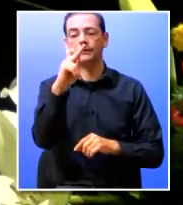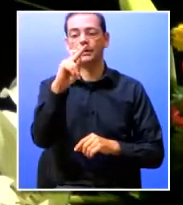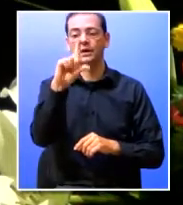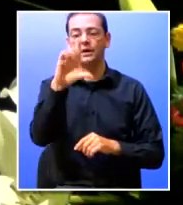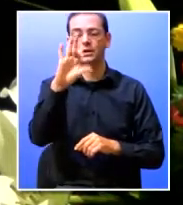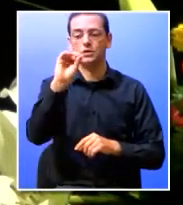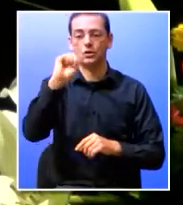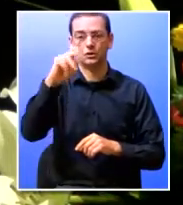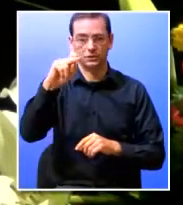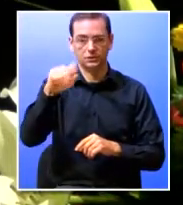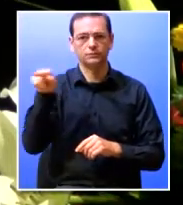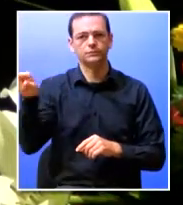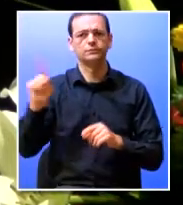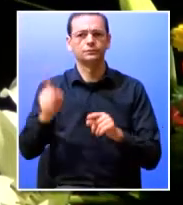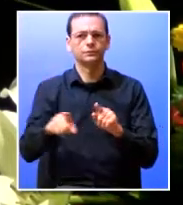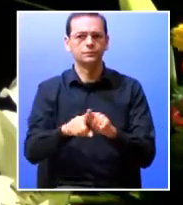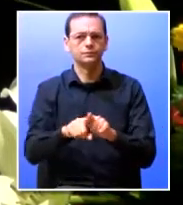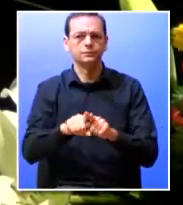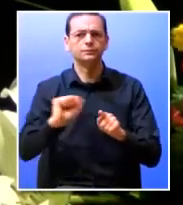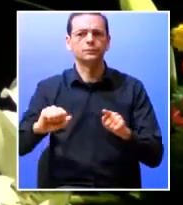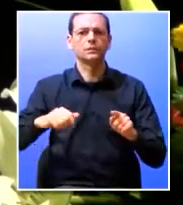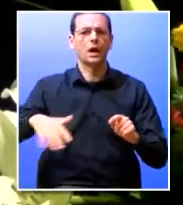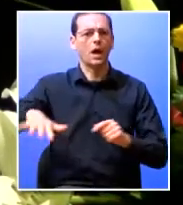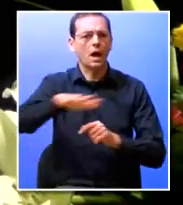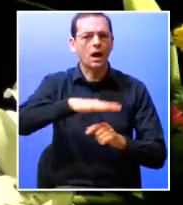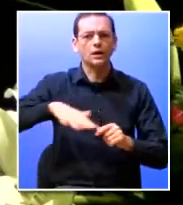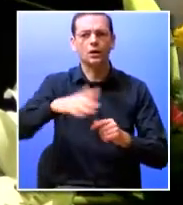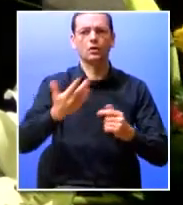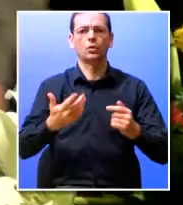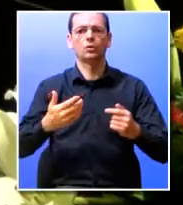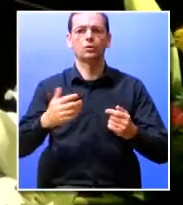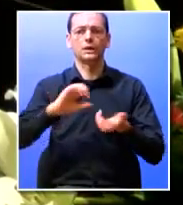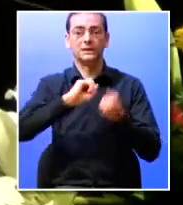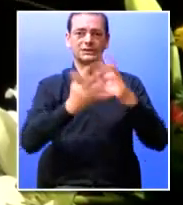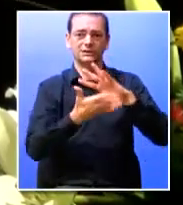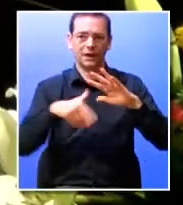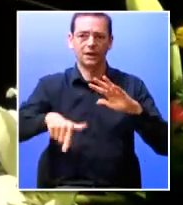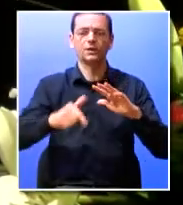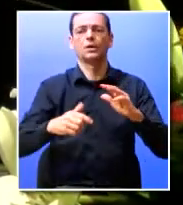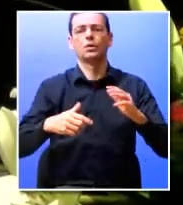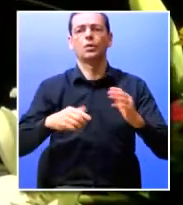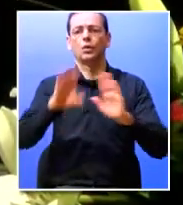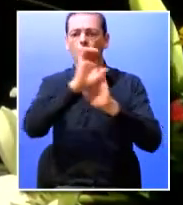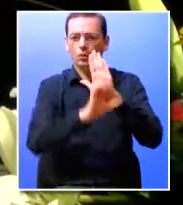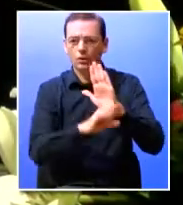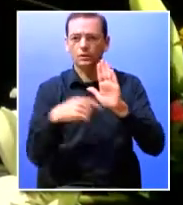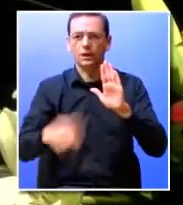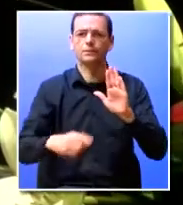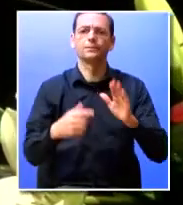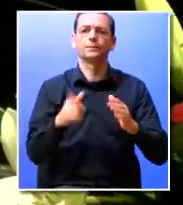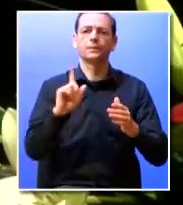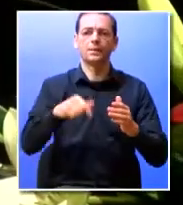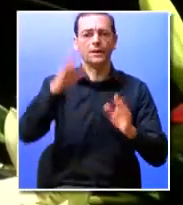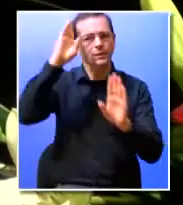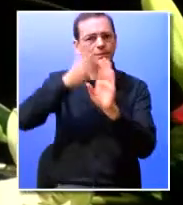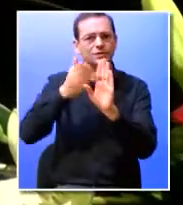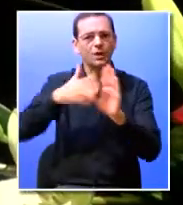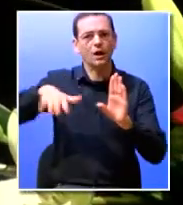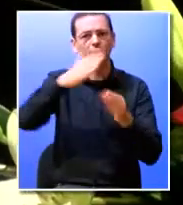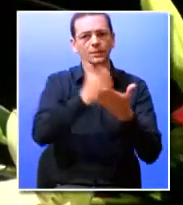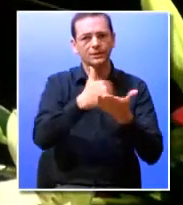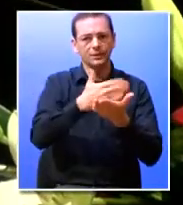que é a pró-reitora para a inovação curricular e pedagógica no ISCTE e também docente aqui no Departamento de Psicologia Social das